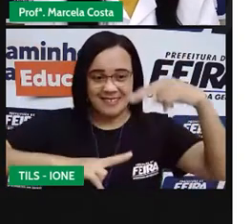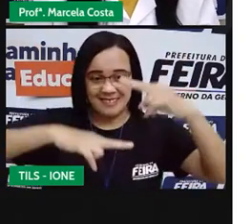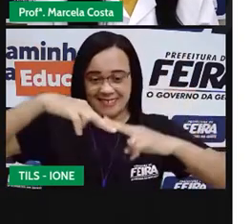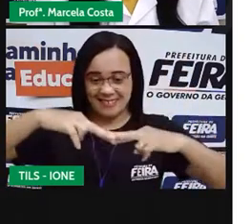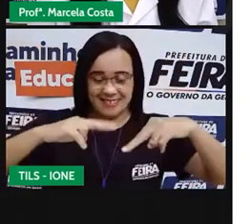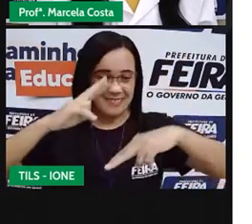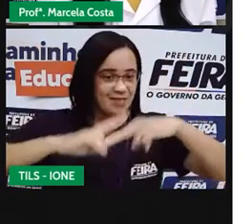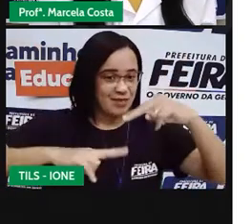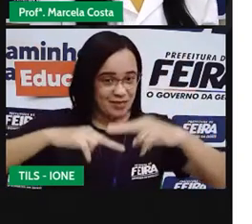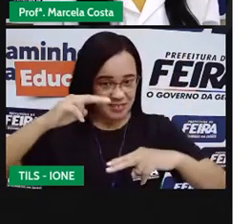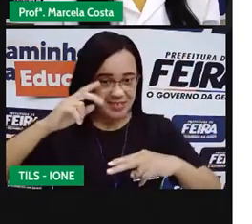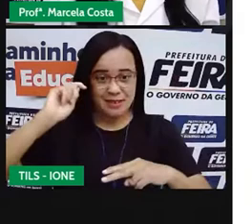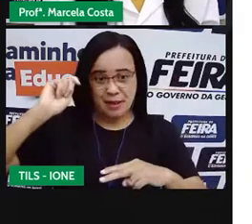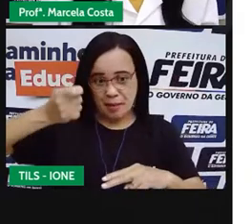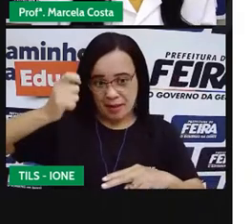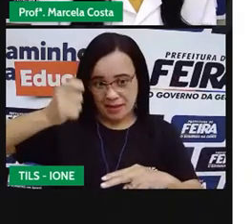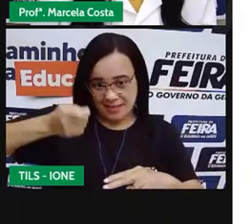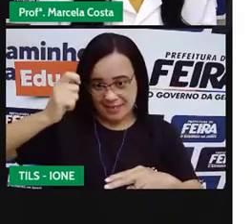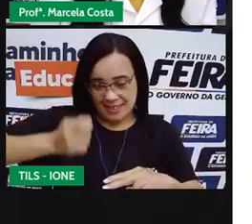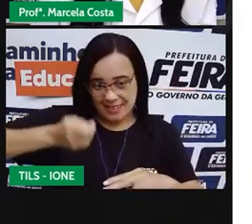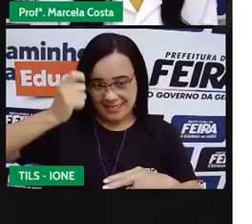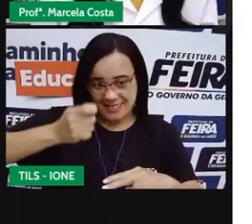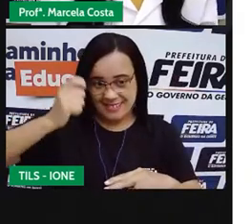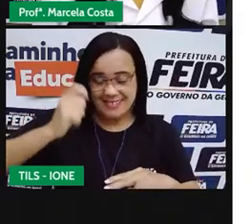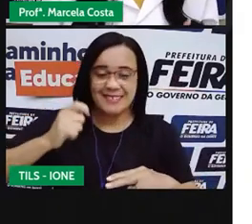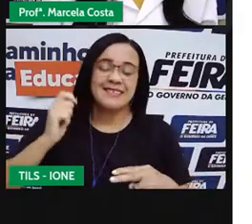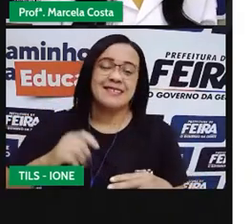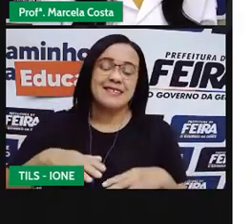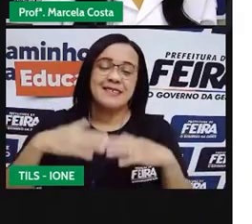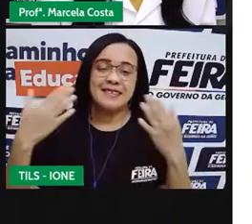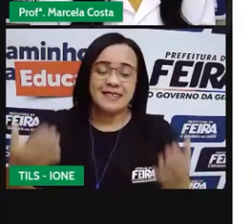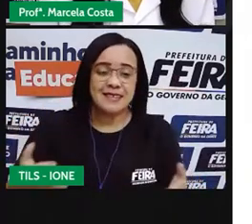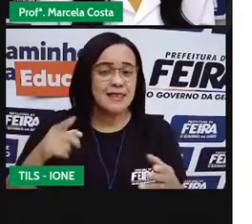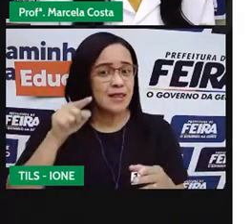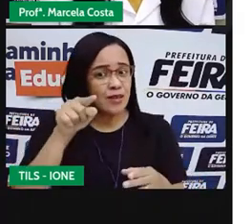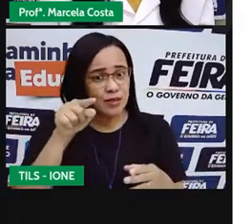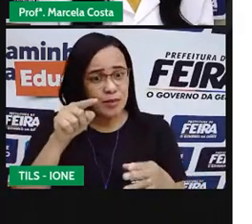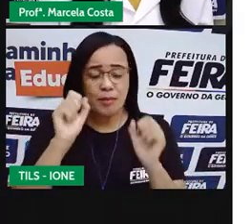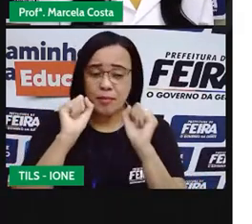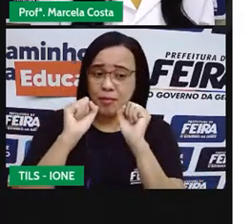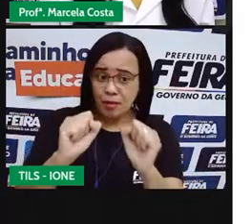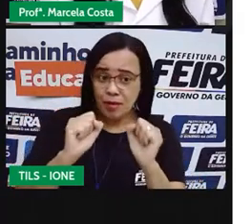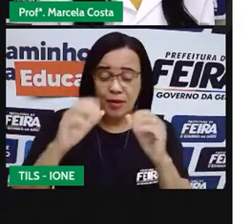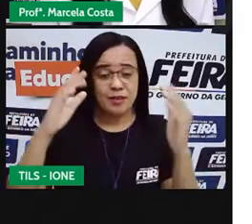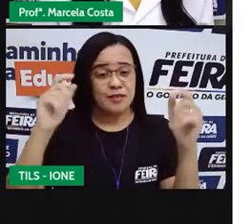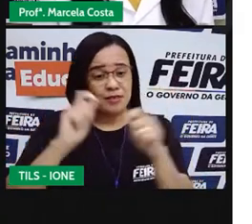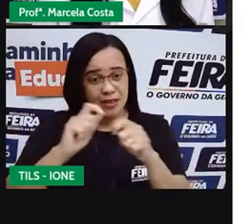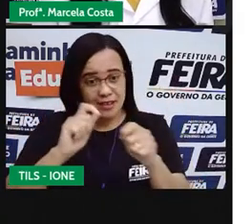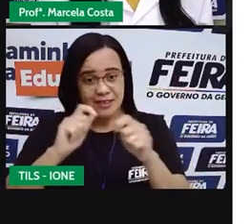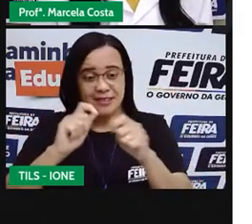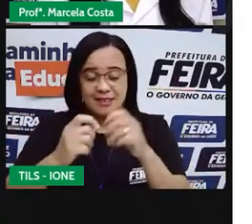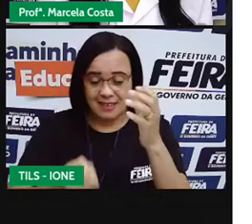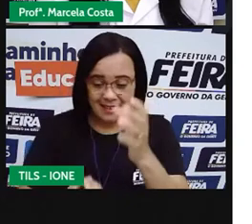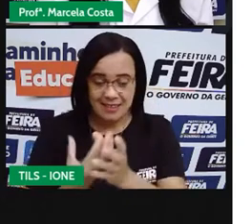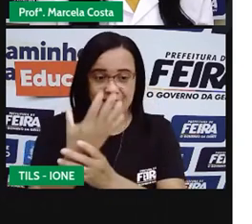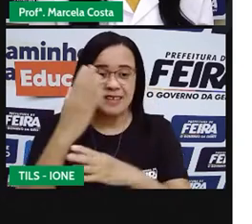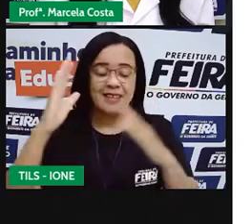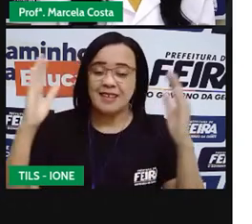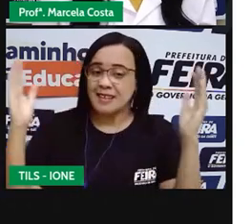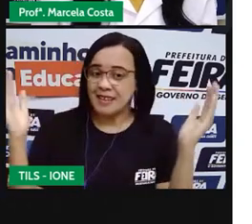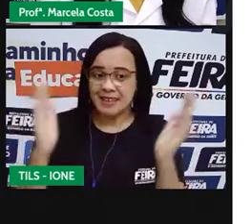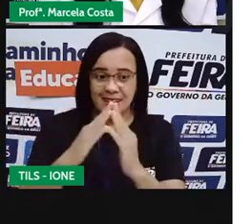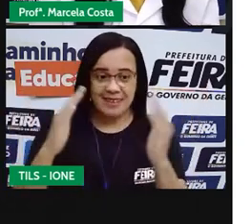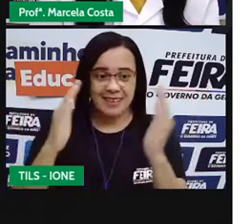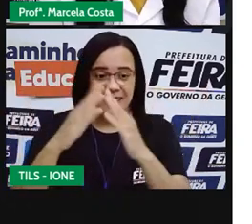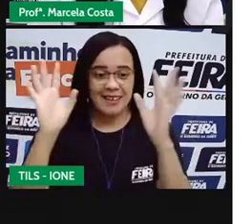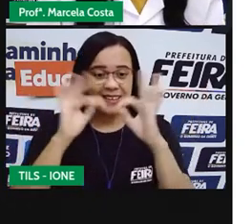dessa aula, crianças, nós vamos ver uma brincadeira que você pode reproduzir aí na sua casa para brincar junto com seus familiares, com